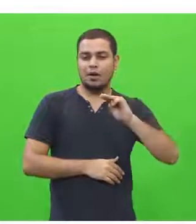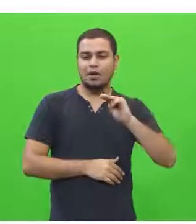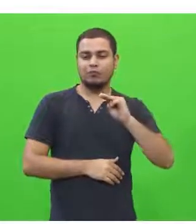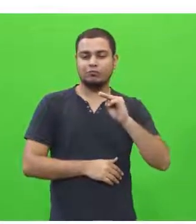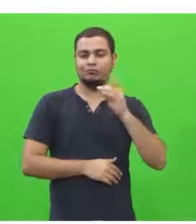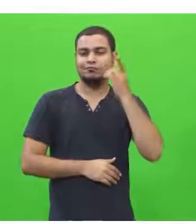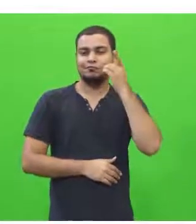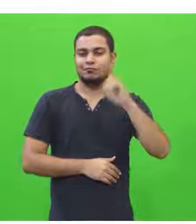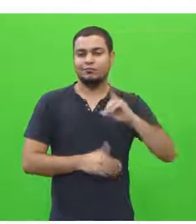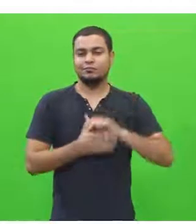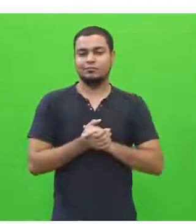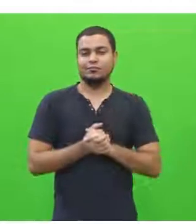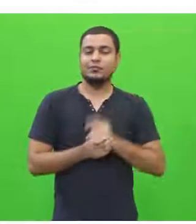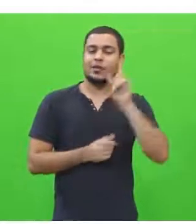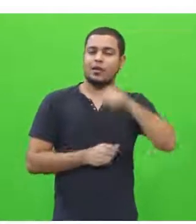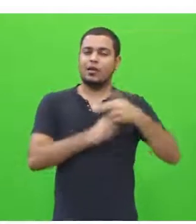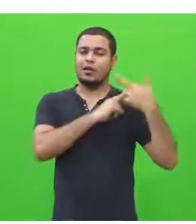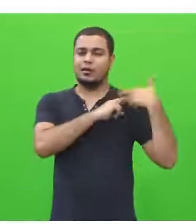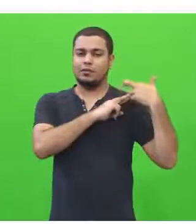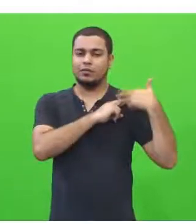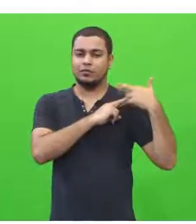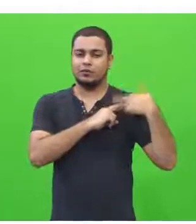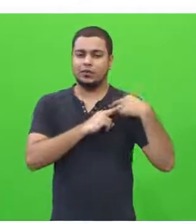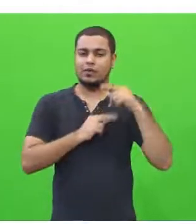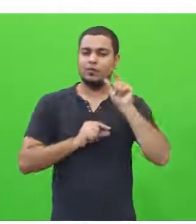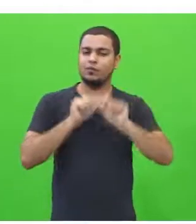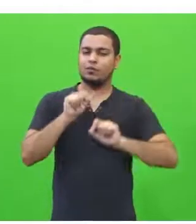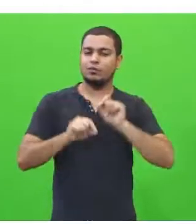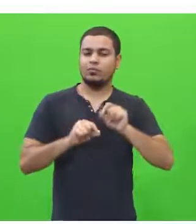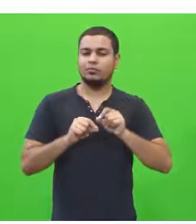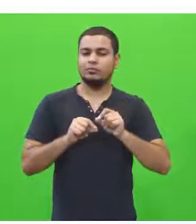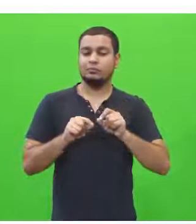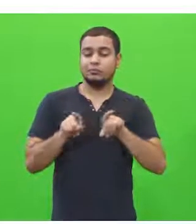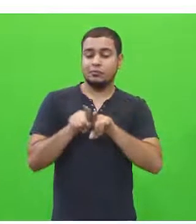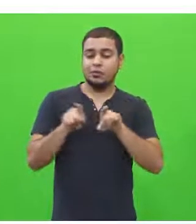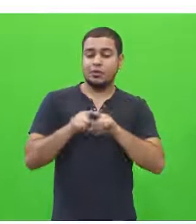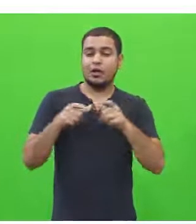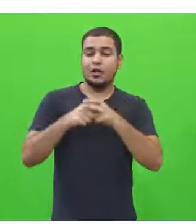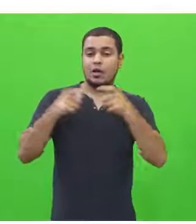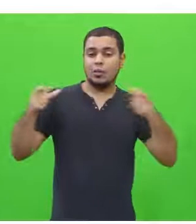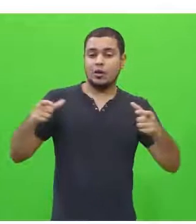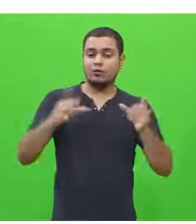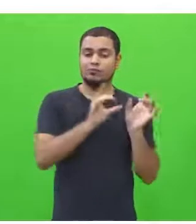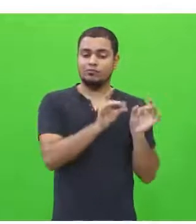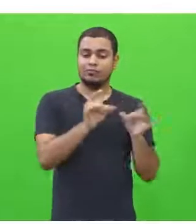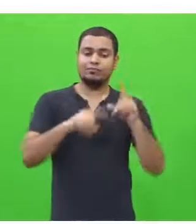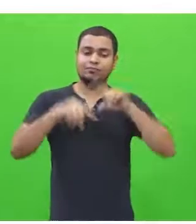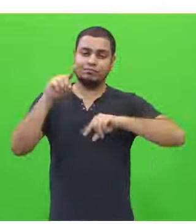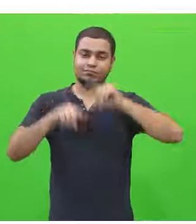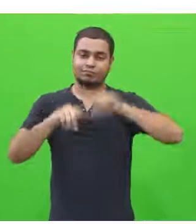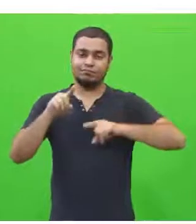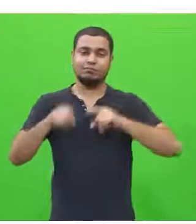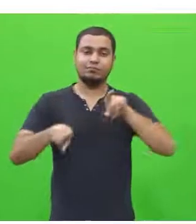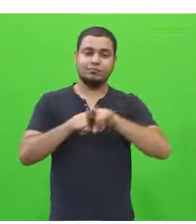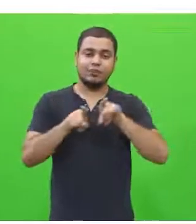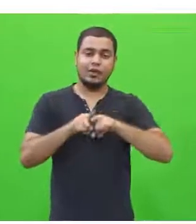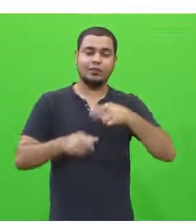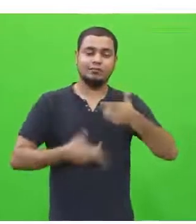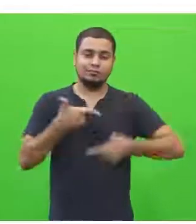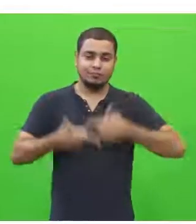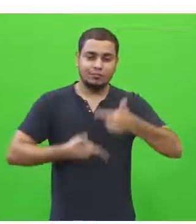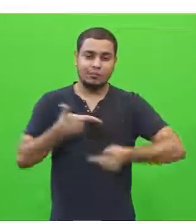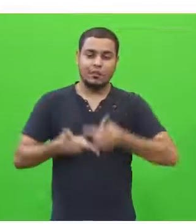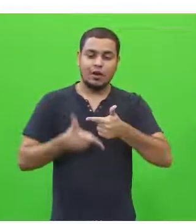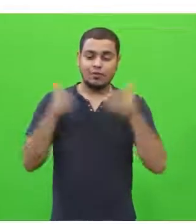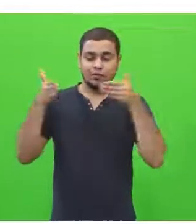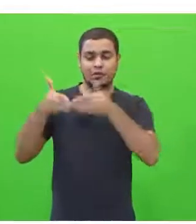São responsável por considerável aumento no número de vendas de produtos e serviços direcionados